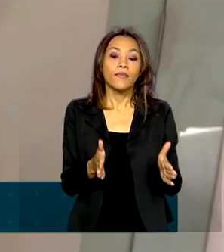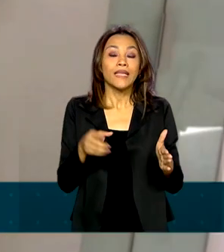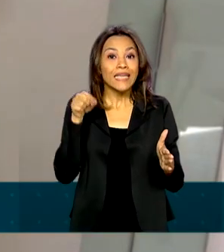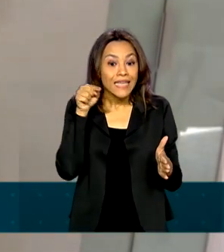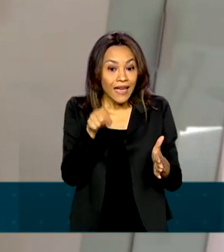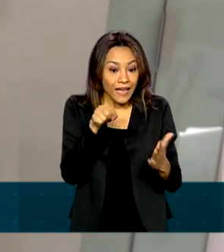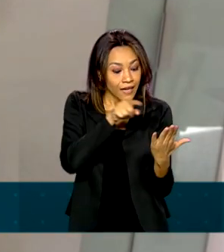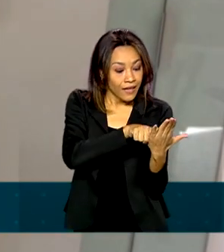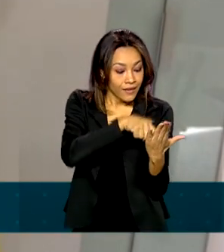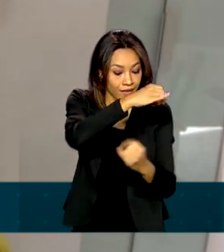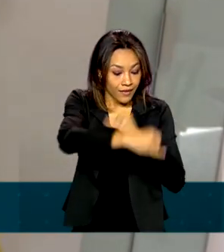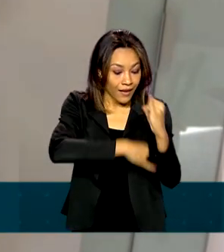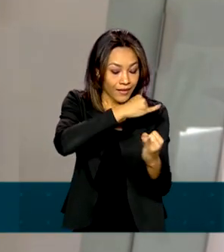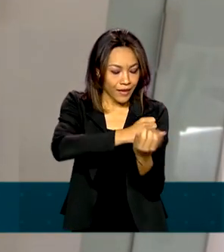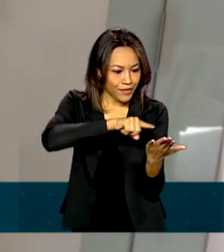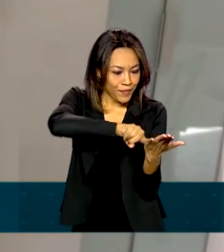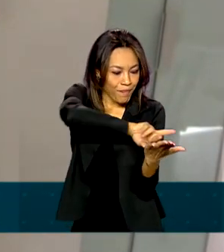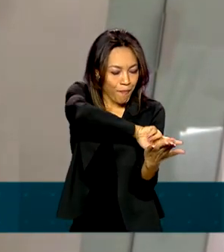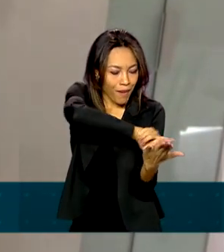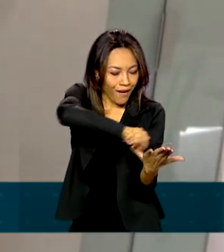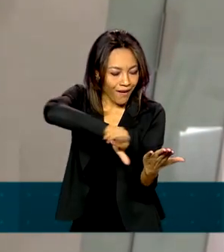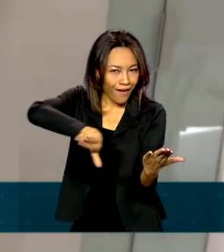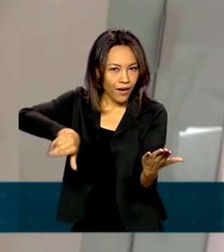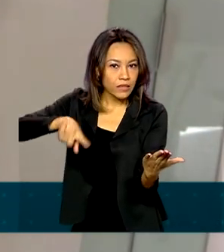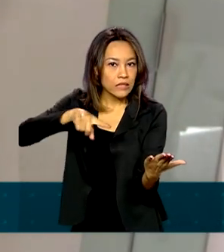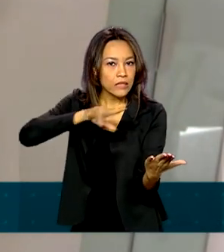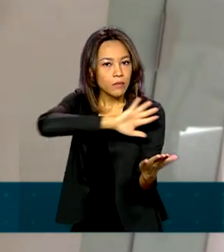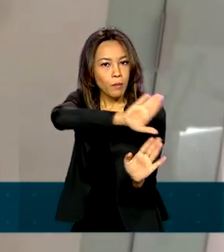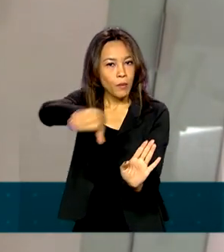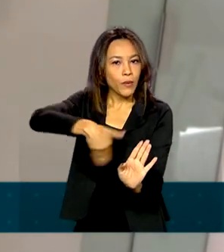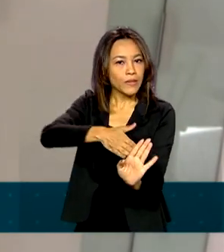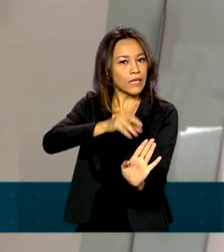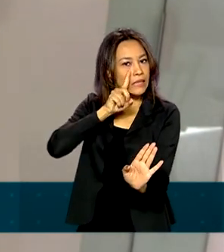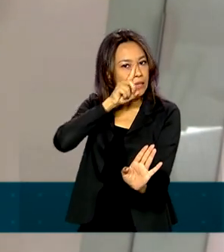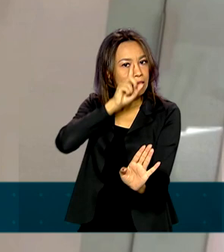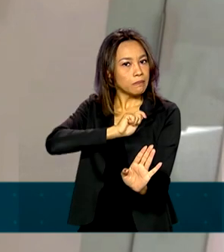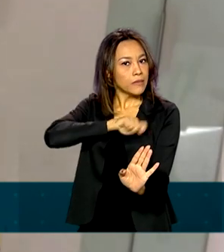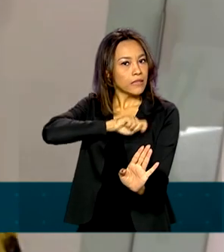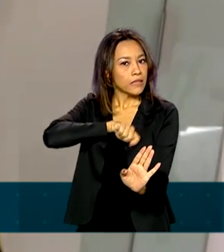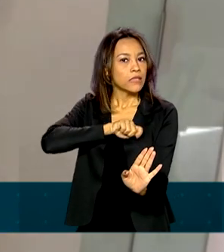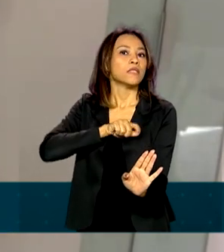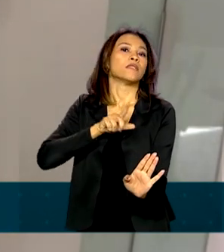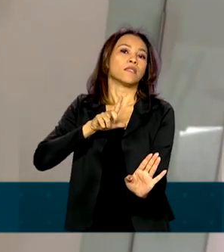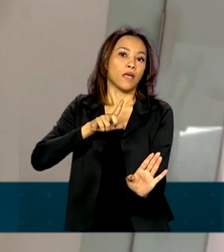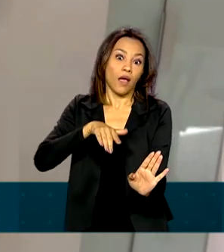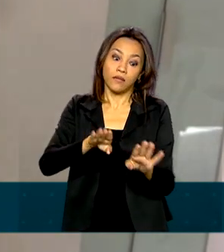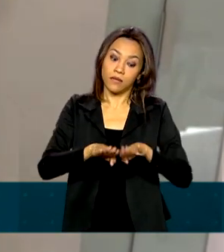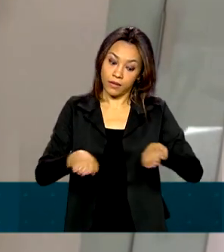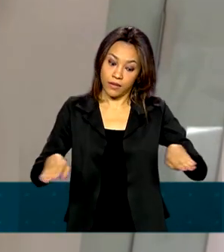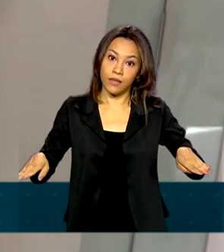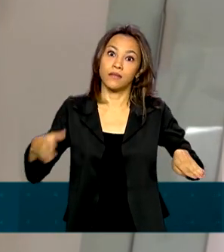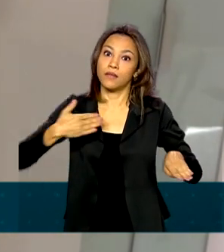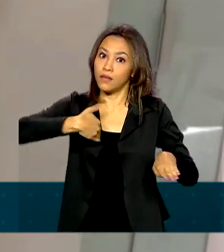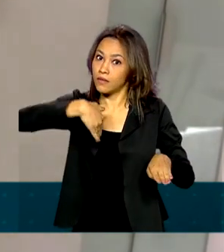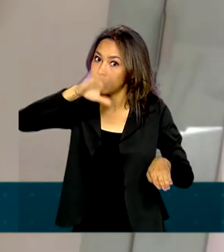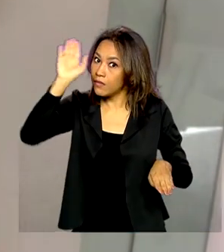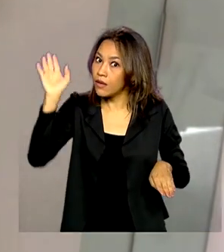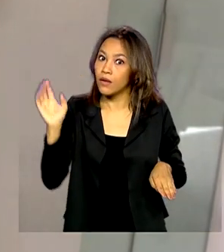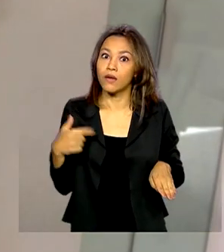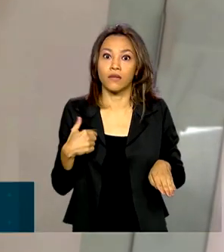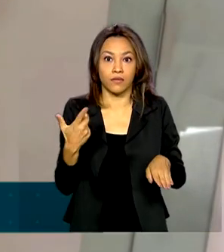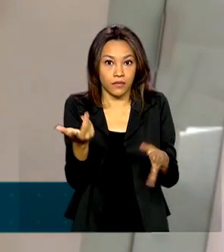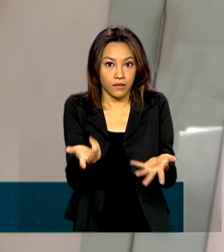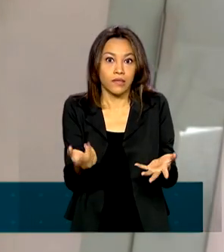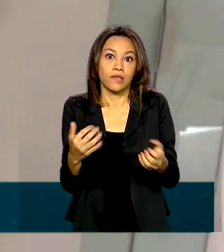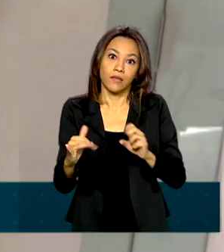possibilidades pode ser sim uma armadilha. Ninguém está livre, mas as crianças são as mais vulneráveis.